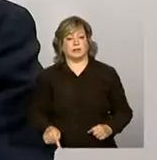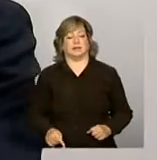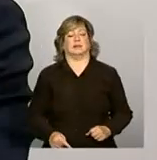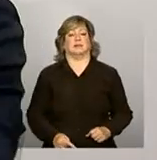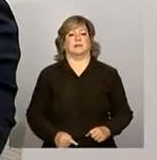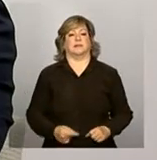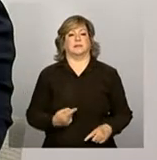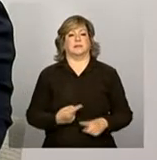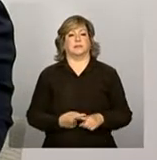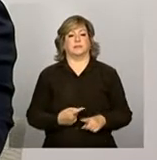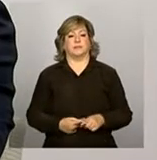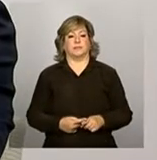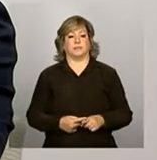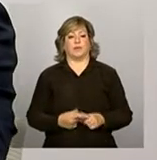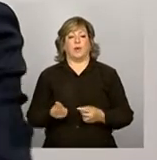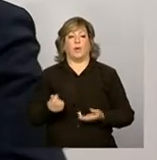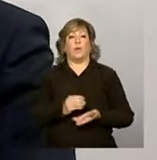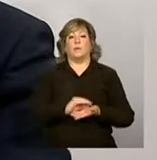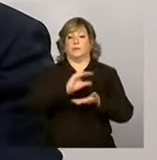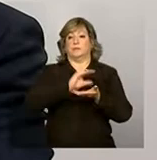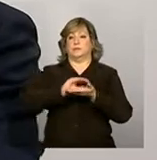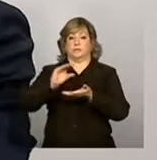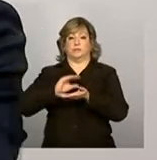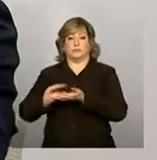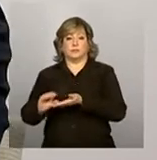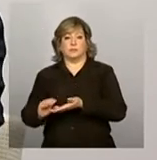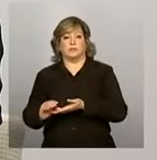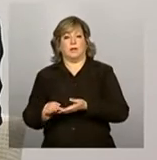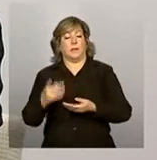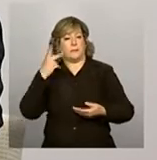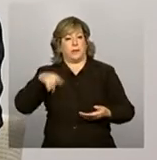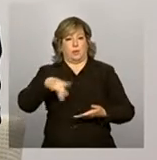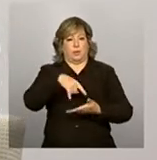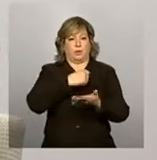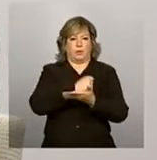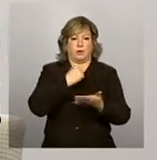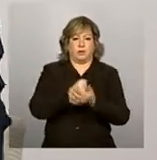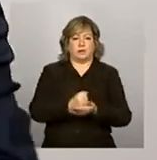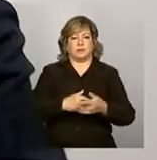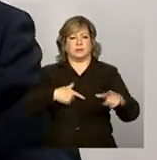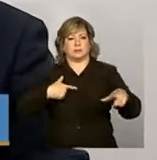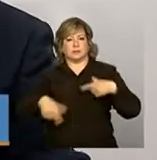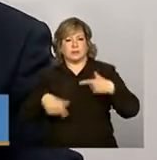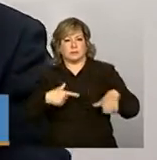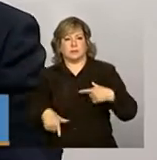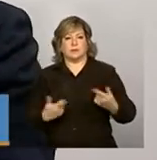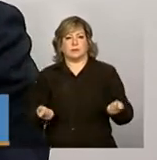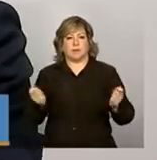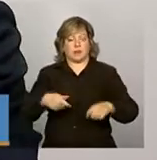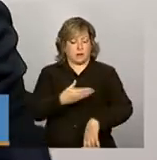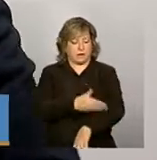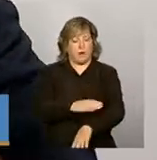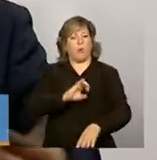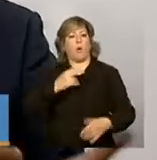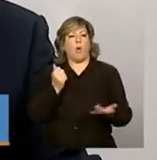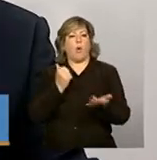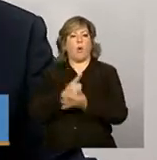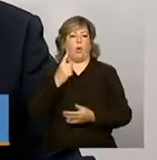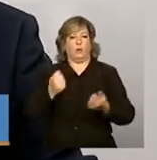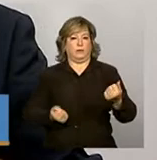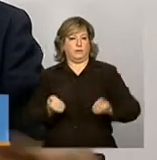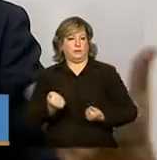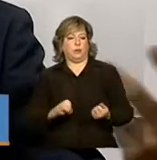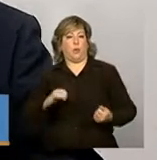destinação dos recursos, seja para contratar serviços de capacitação, seja para comprar um automóvel, um